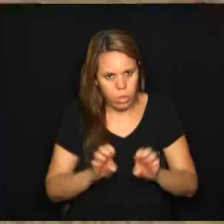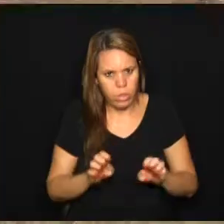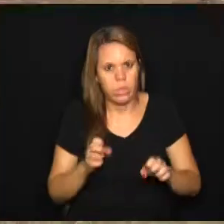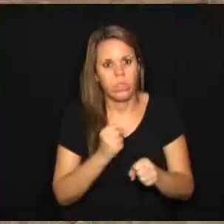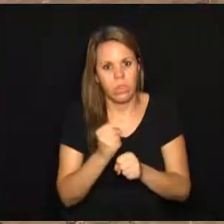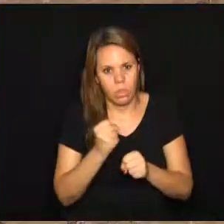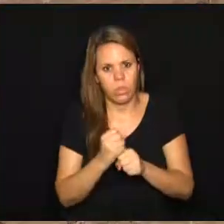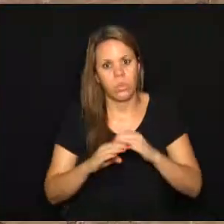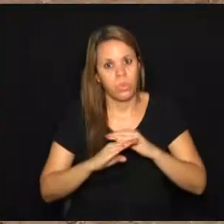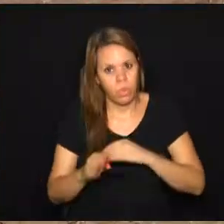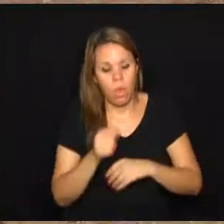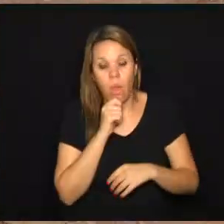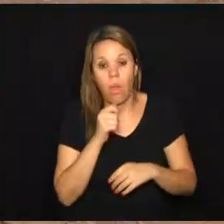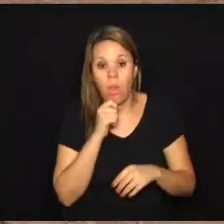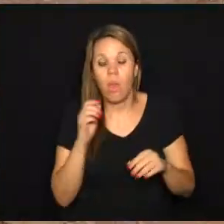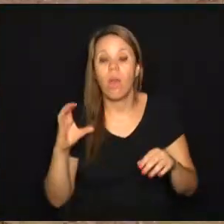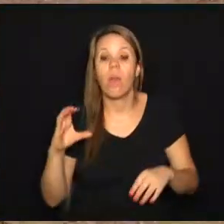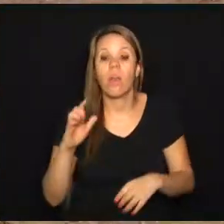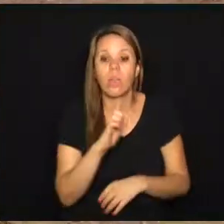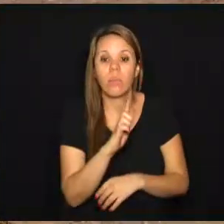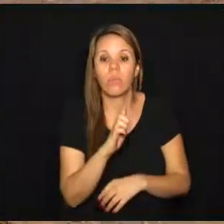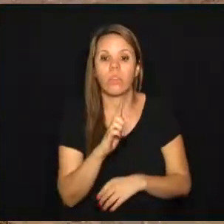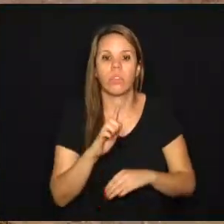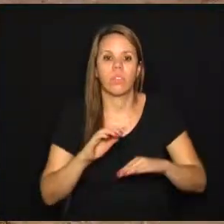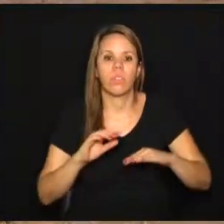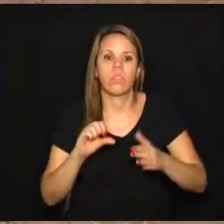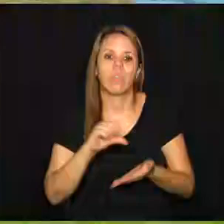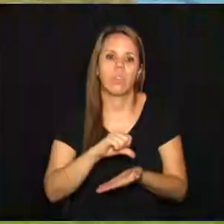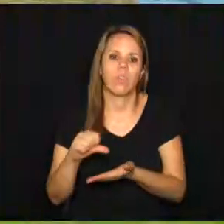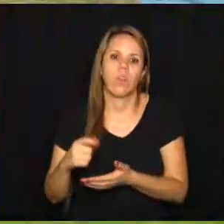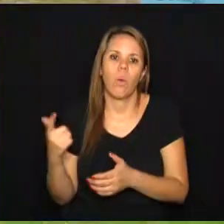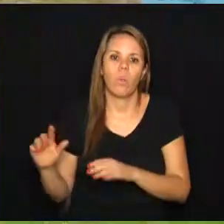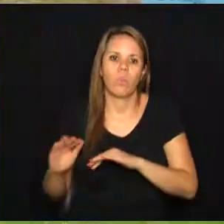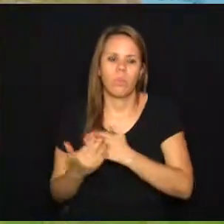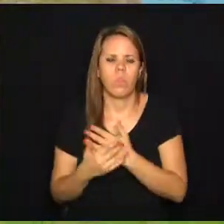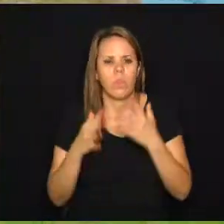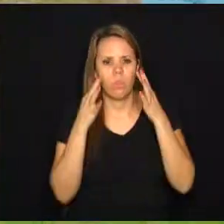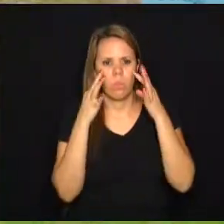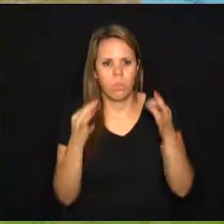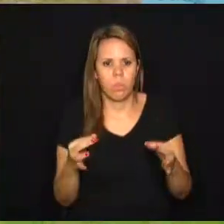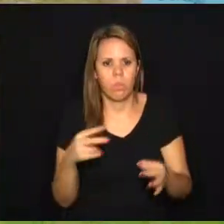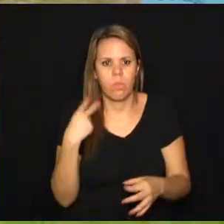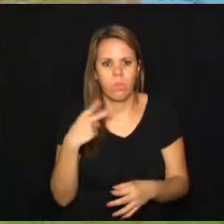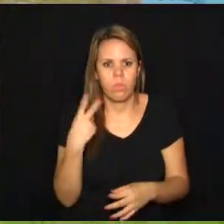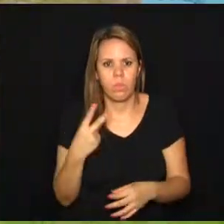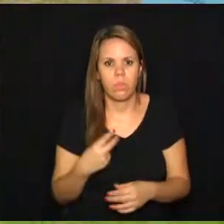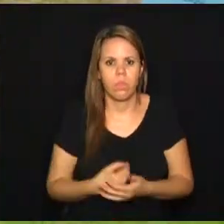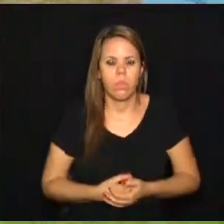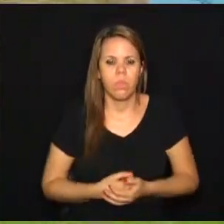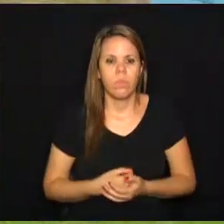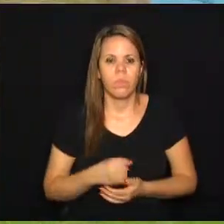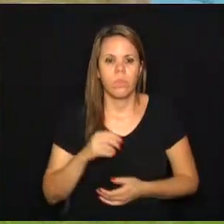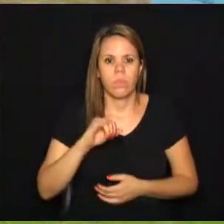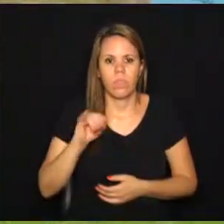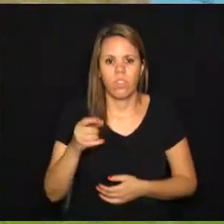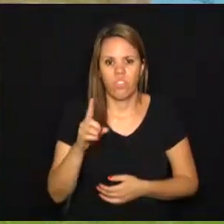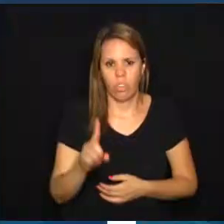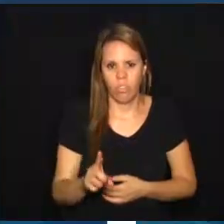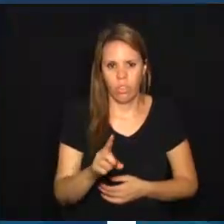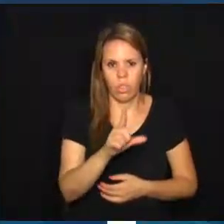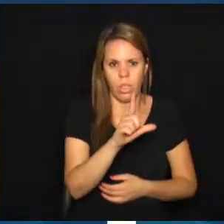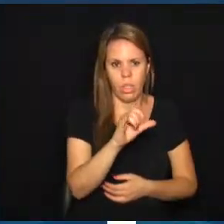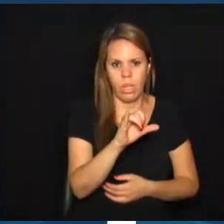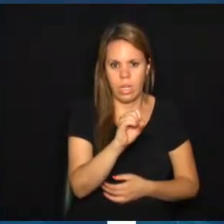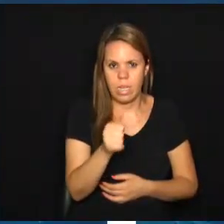organizada. Ainda na região do Campo Grande, outro bairro de Campinas recebeu atenção do parlamentar, o Jardim Liza 2,